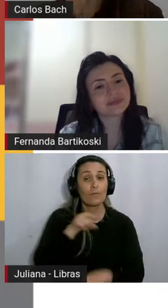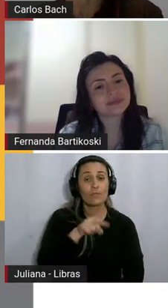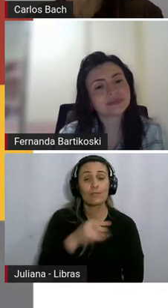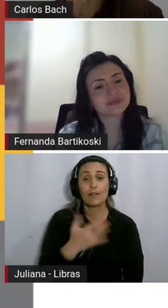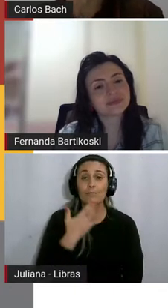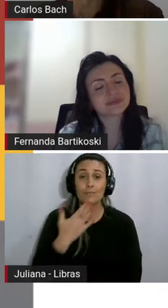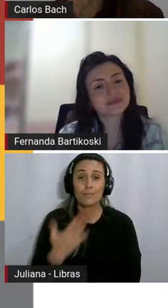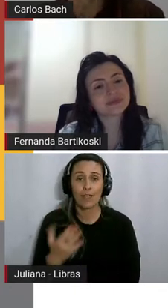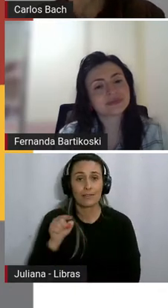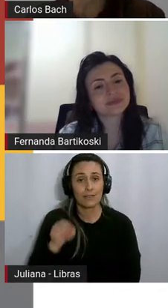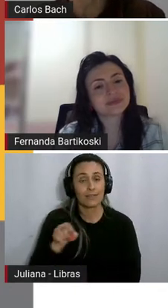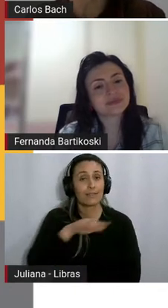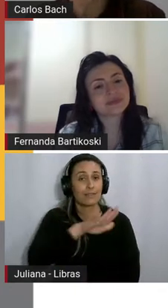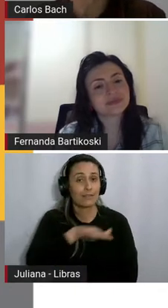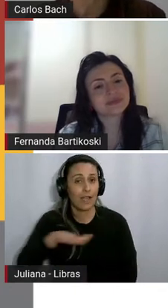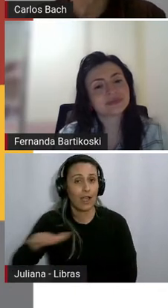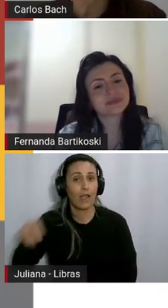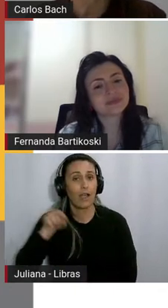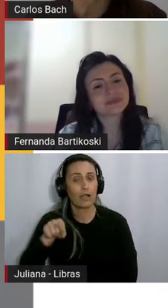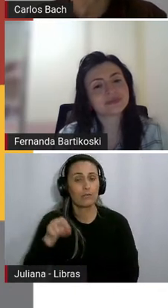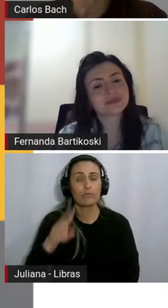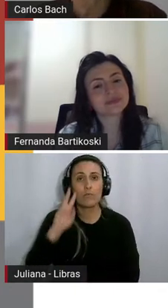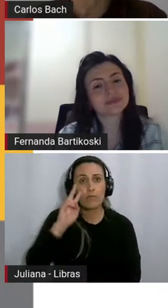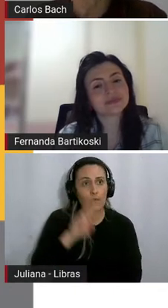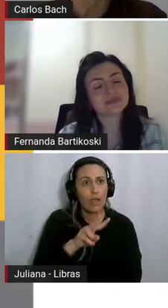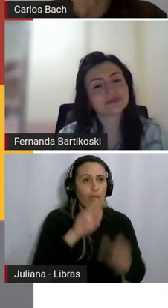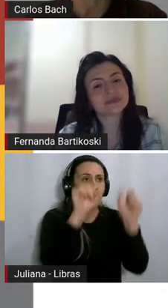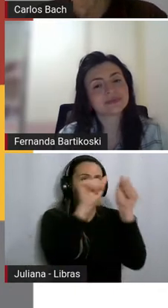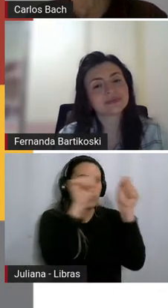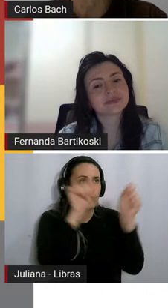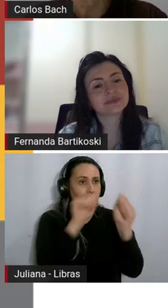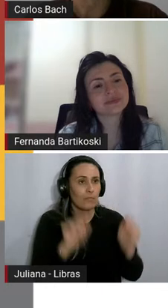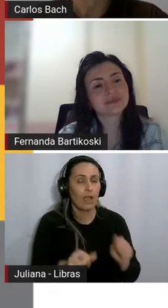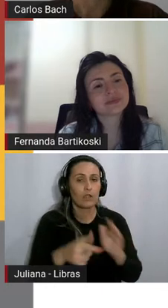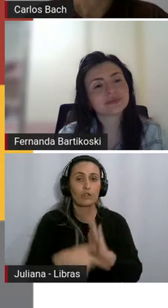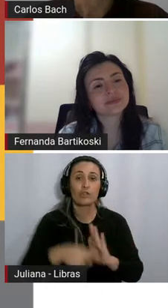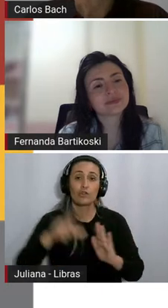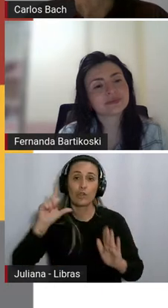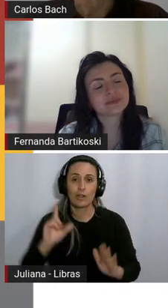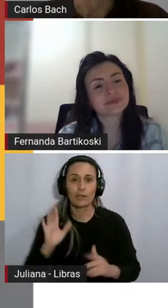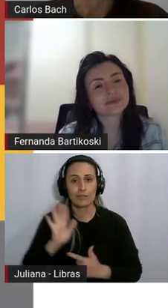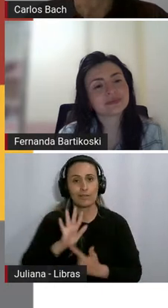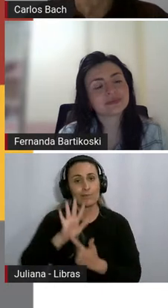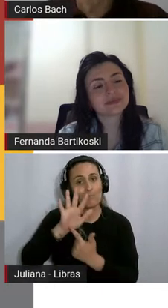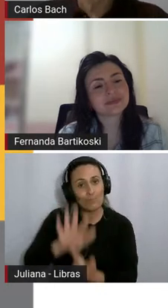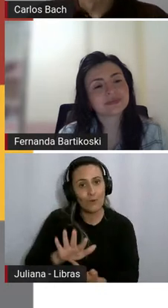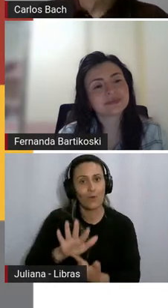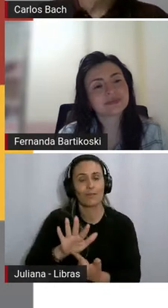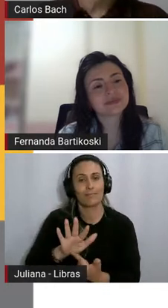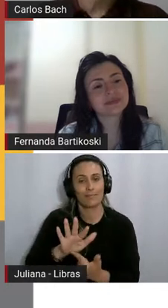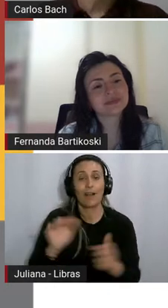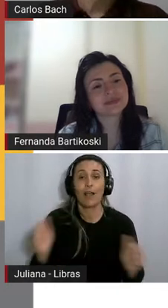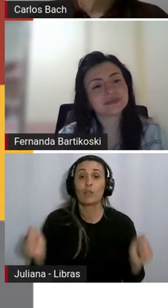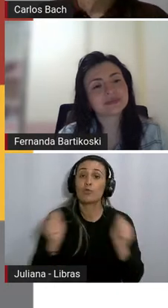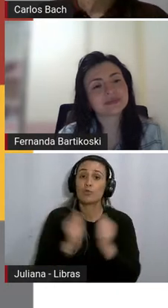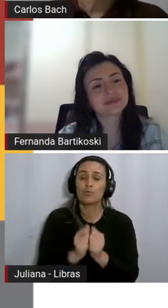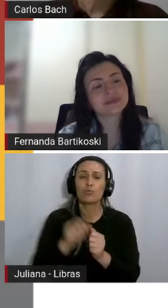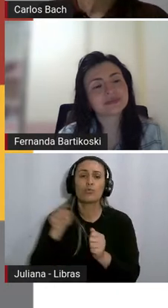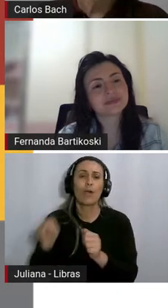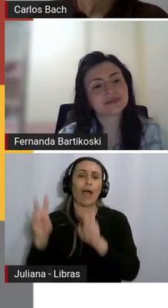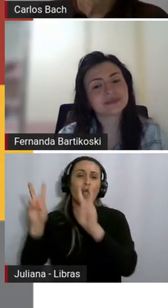estudantes associem as imagens mostradas anteriormente com os dois títulos